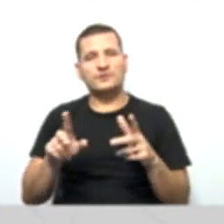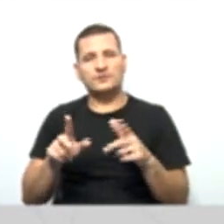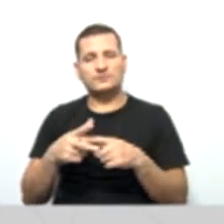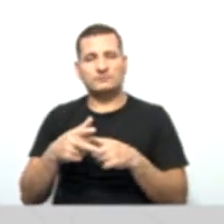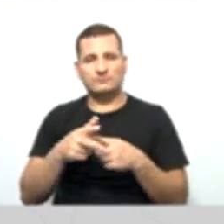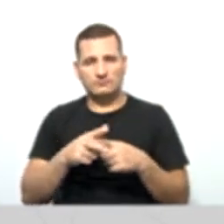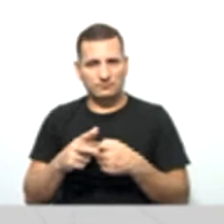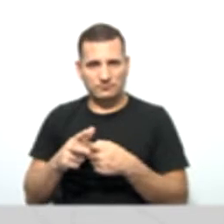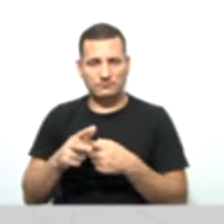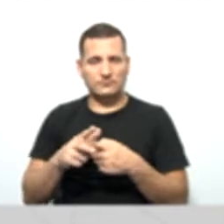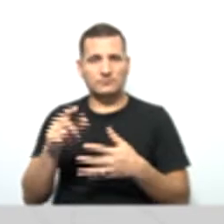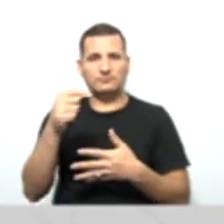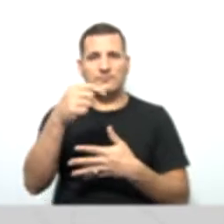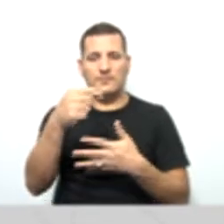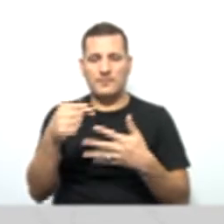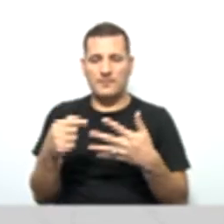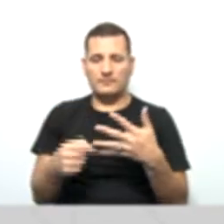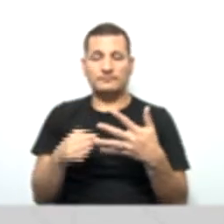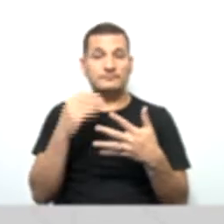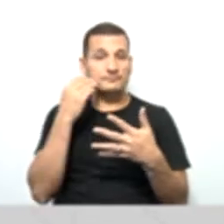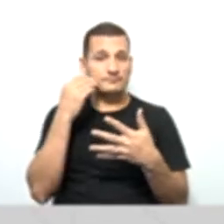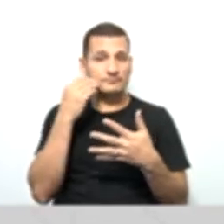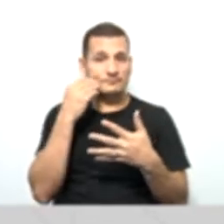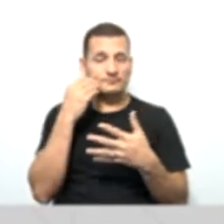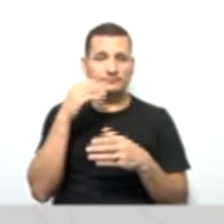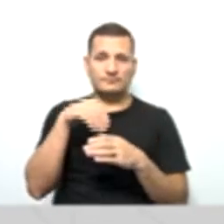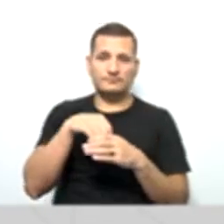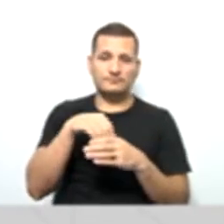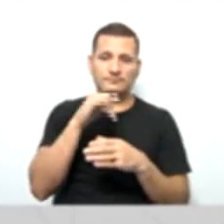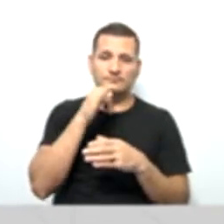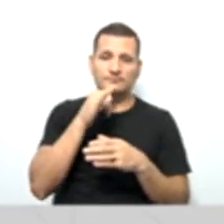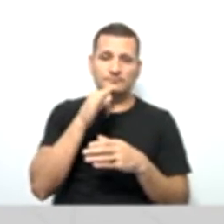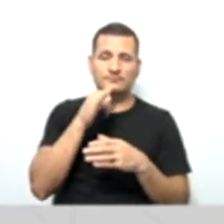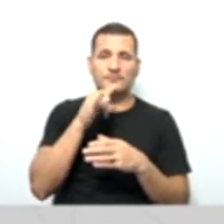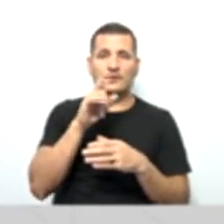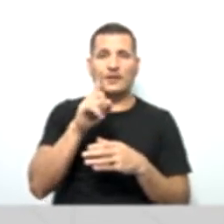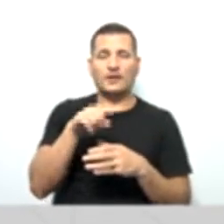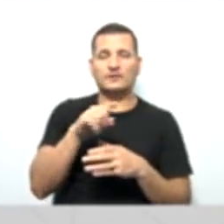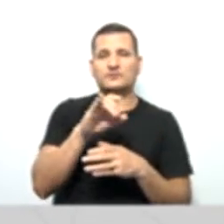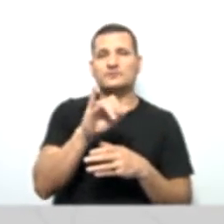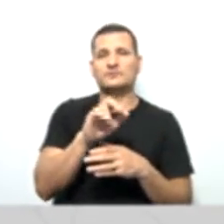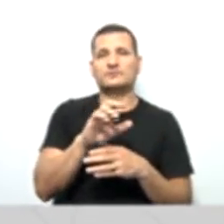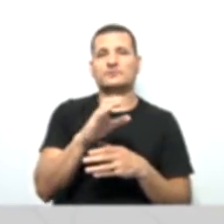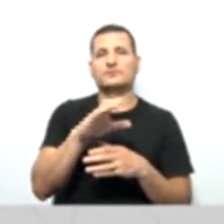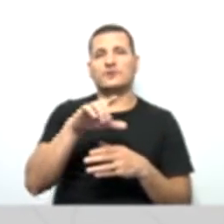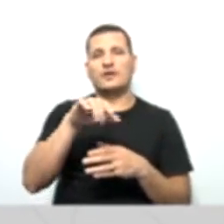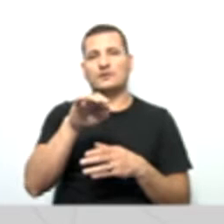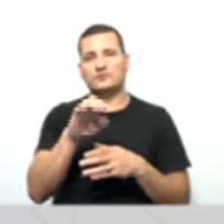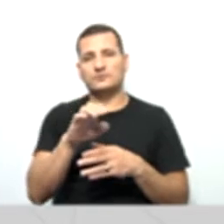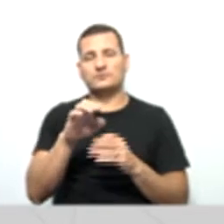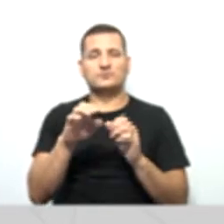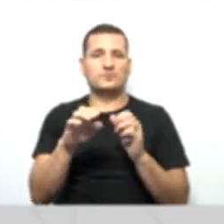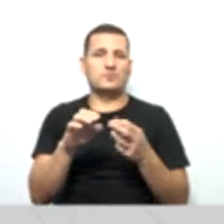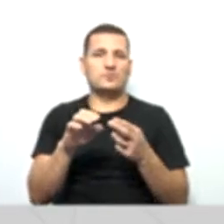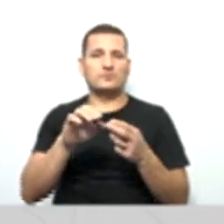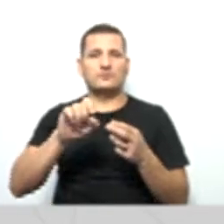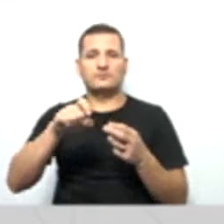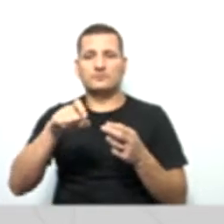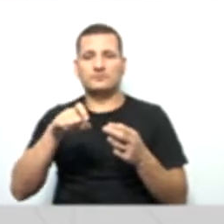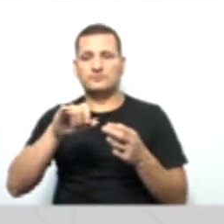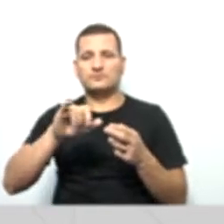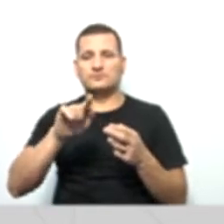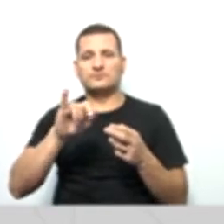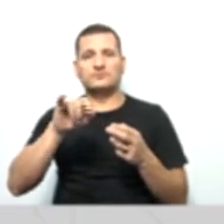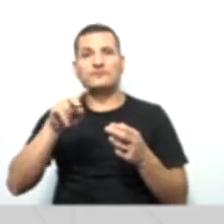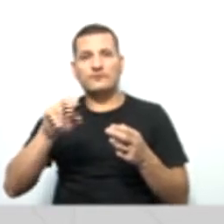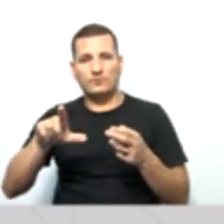tudo isso a ser verificado dentro dela, se ela é passivo circulante ou se ela é passivo exigível, né? Então, tudo isso também